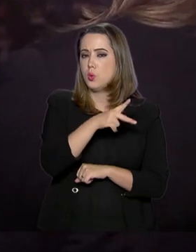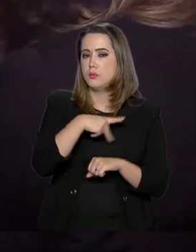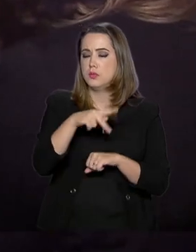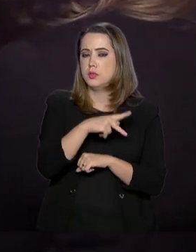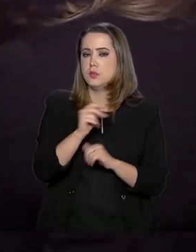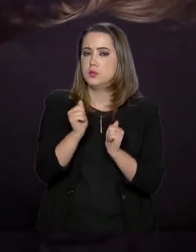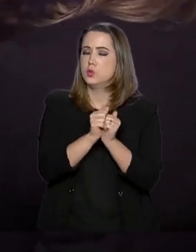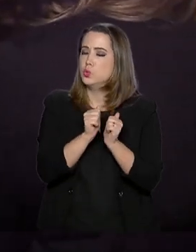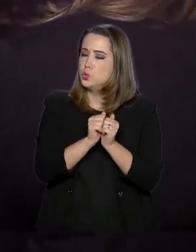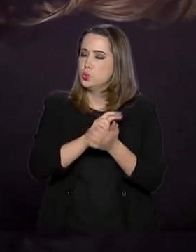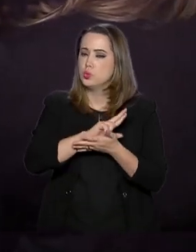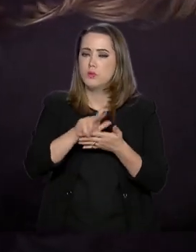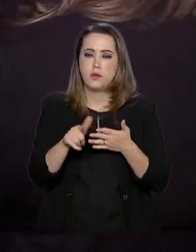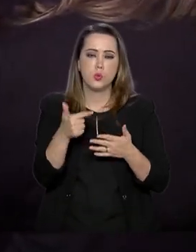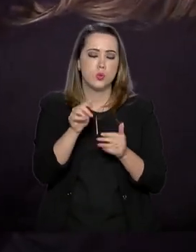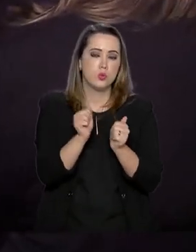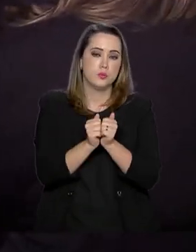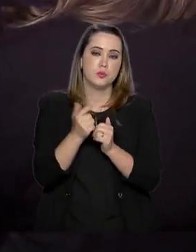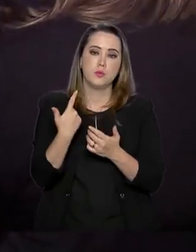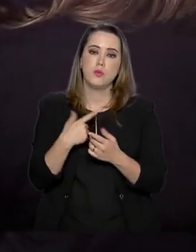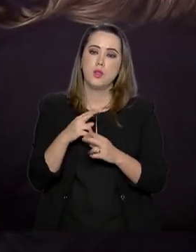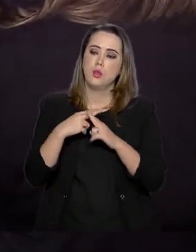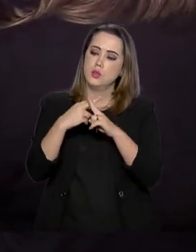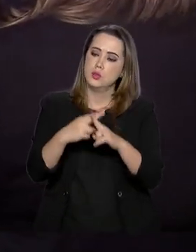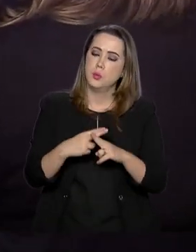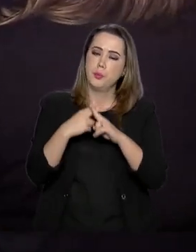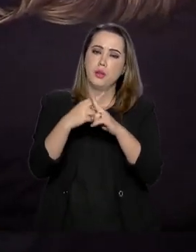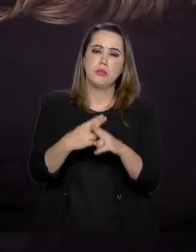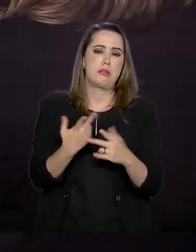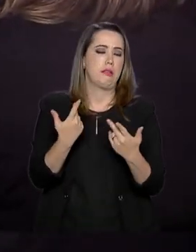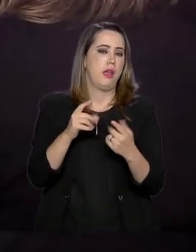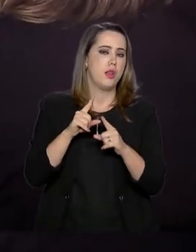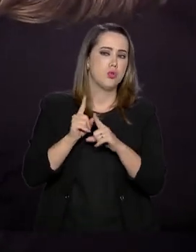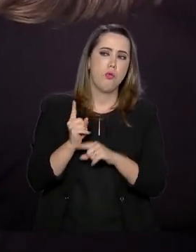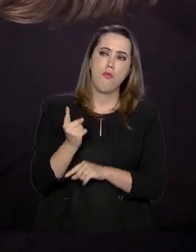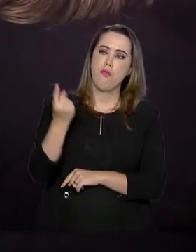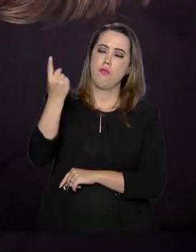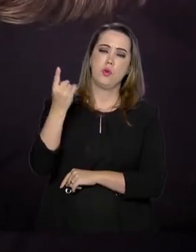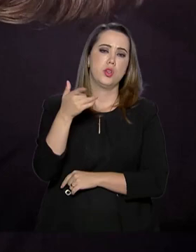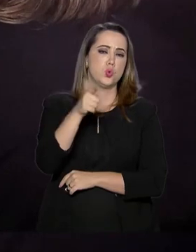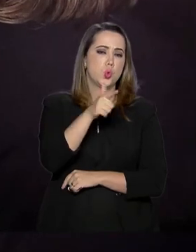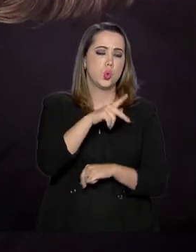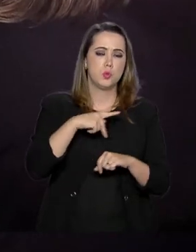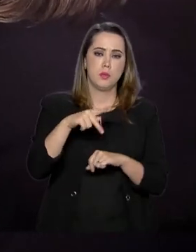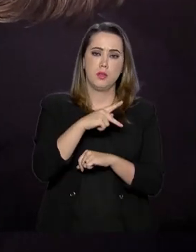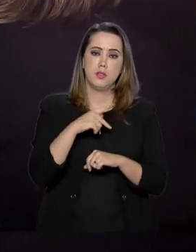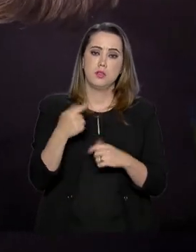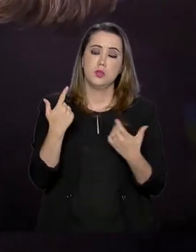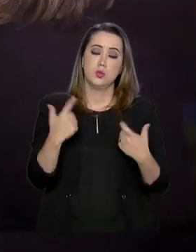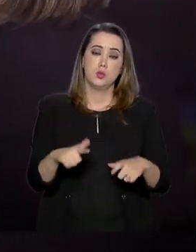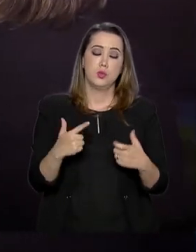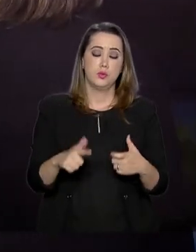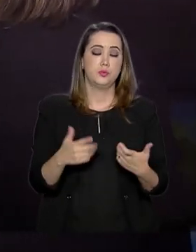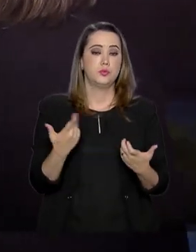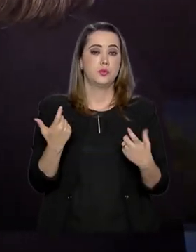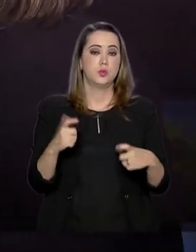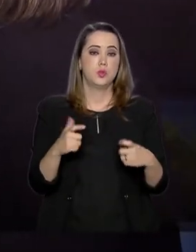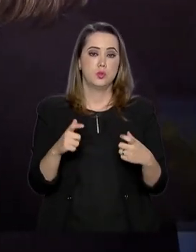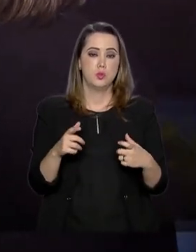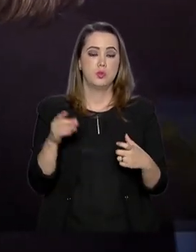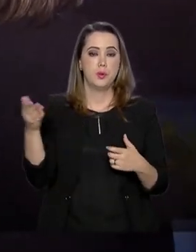completar o portfólio. E aí nós teremos lançadores de países diversos no nosso portfólio de